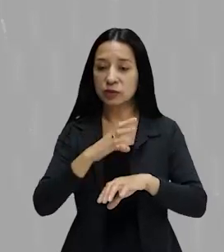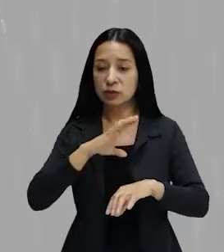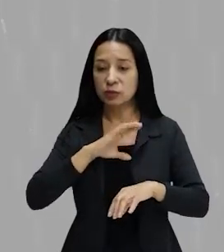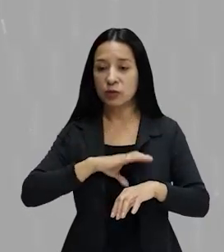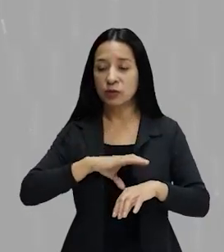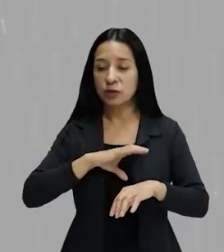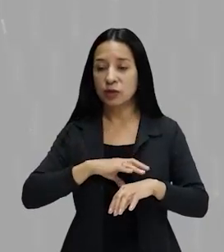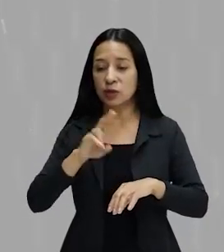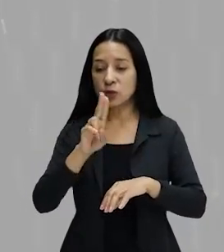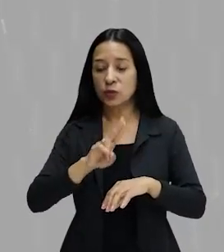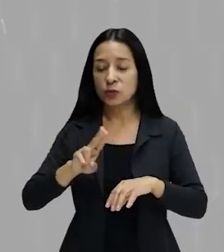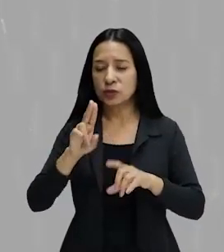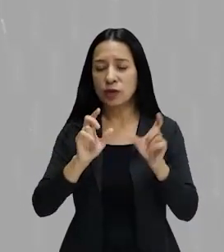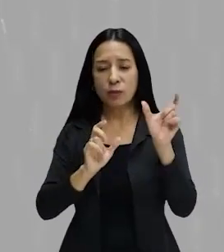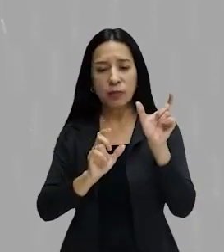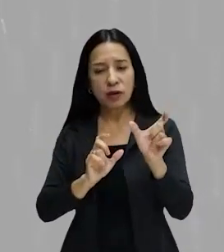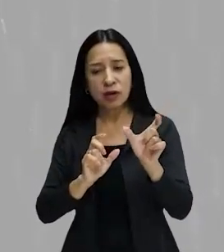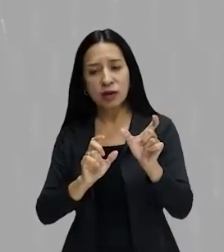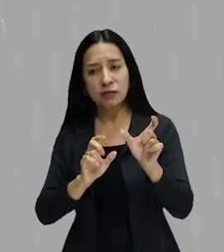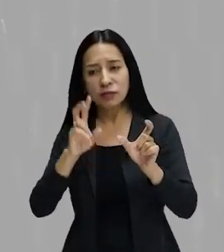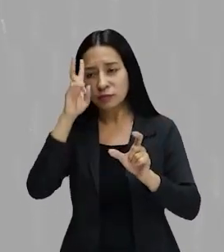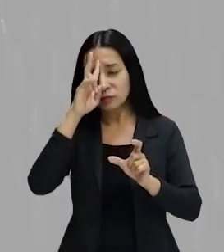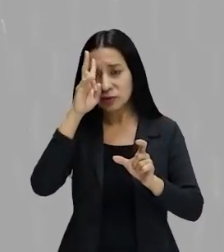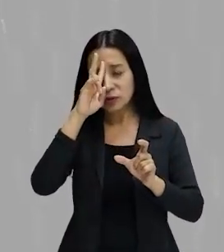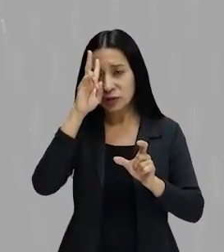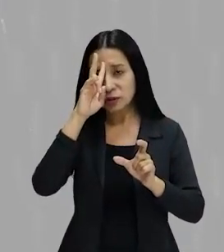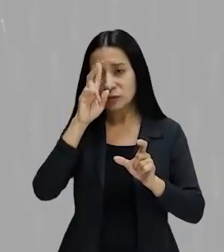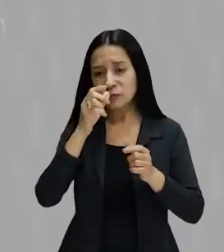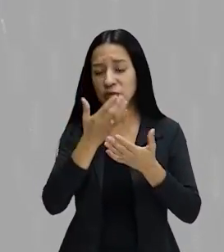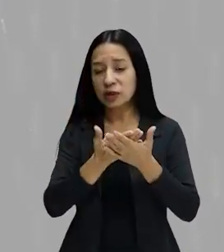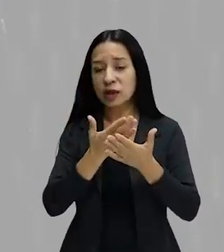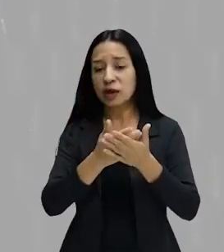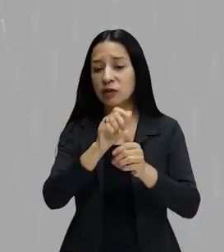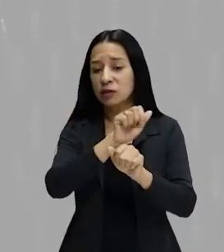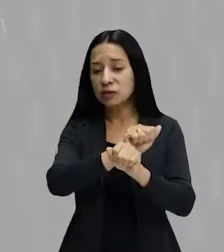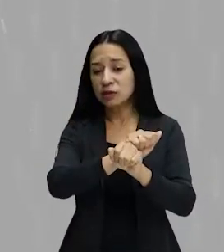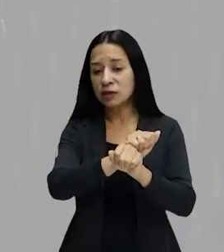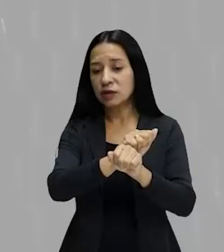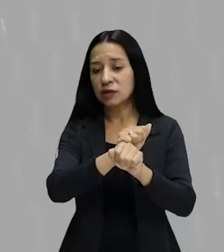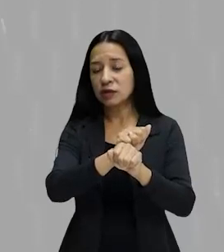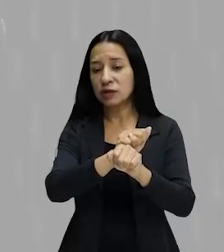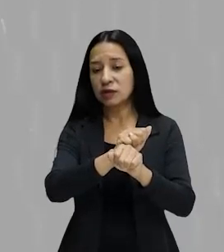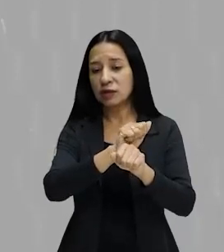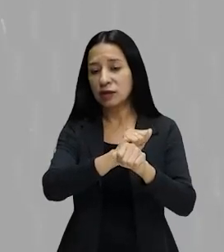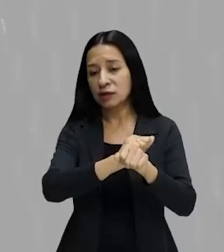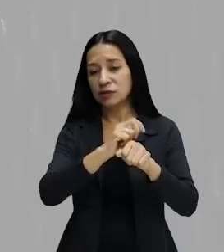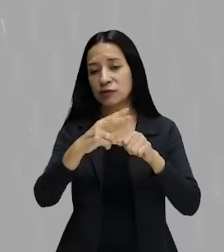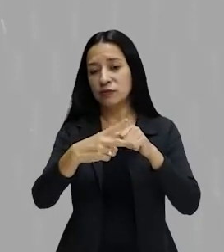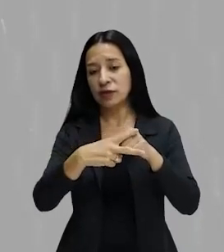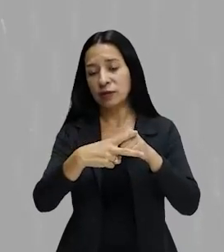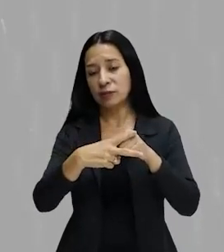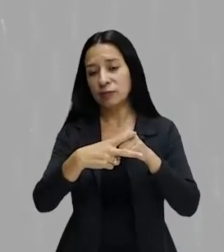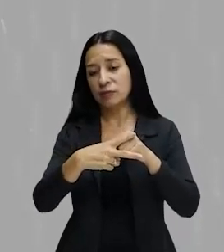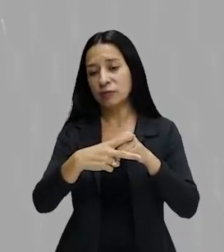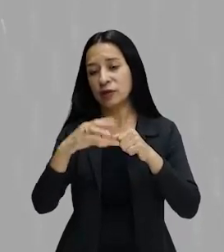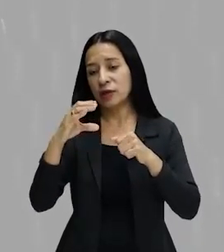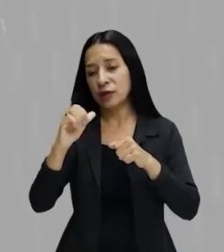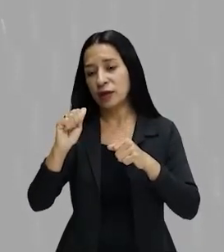uma palavra em detrimento de outra. Lembra da aula de adverbo? Eu falei de, existe adverbial causal,